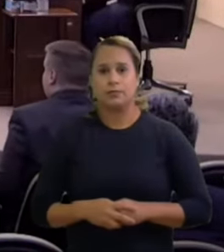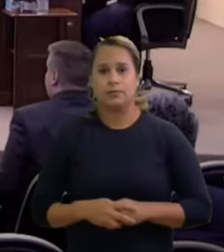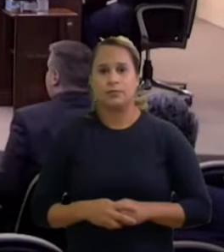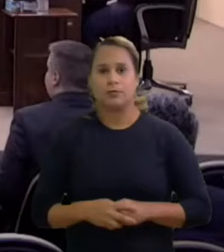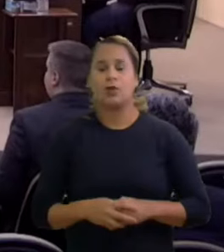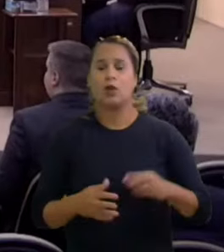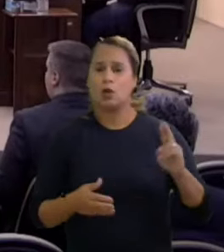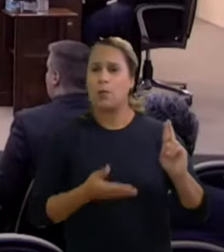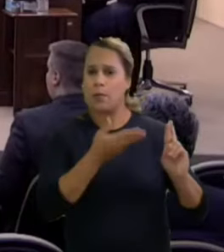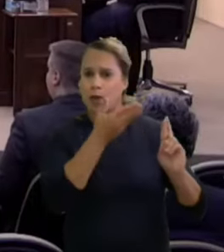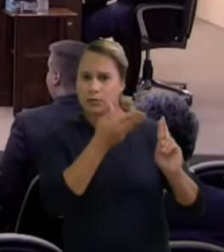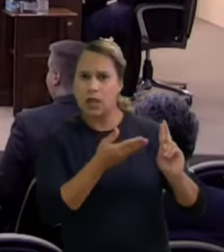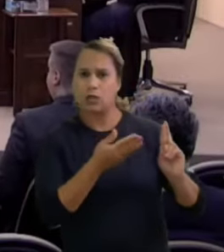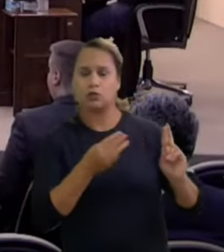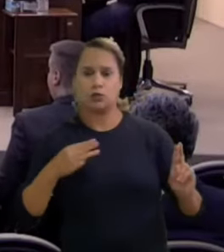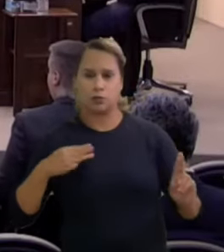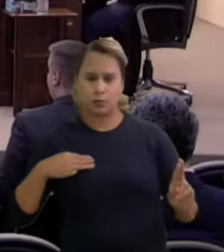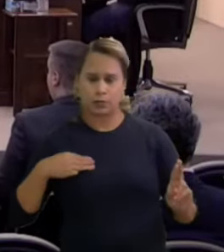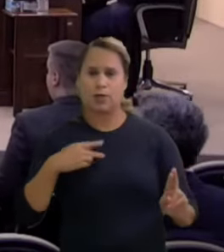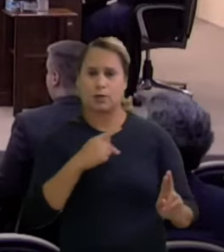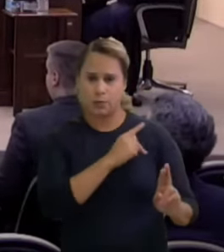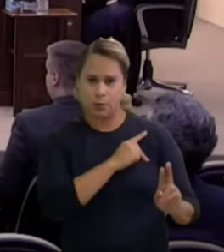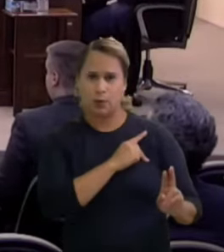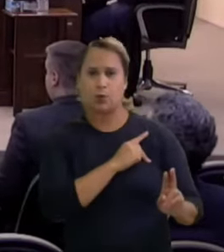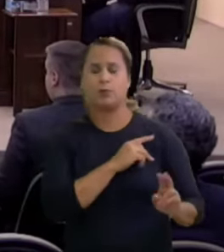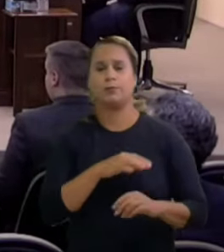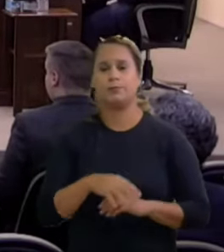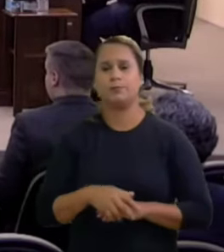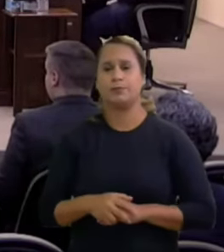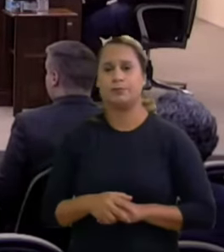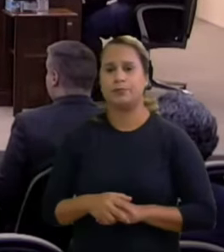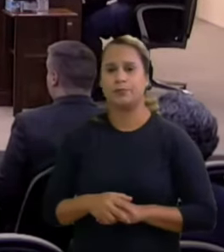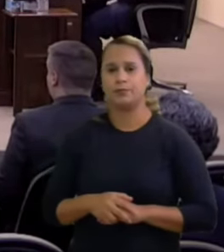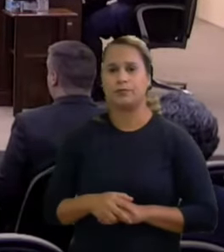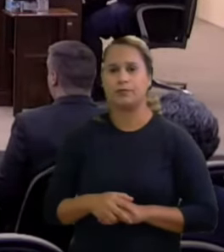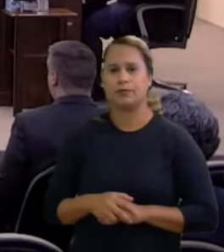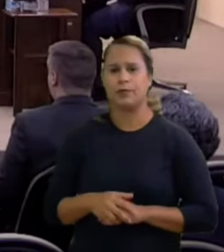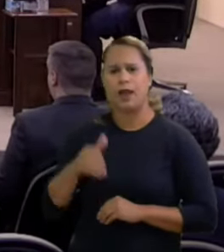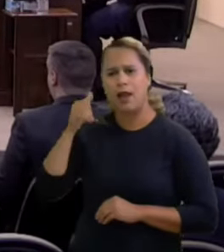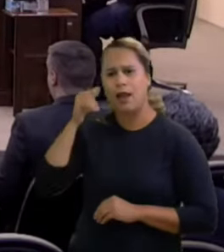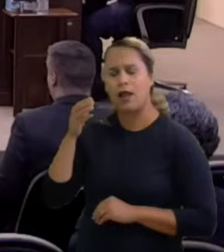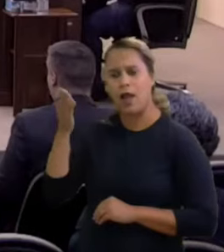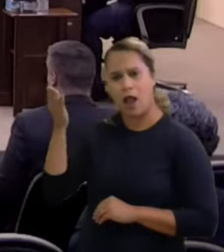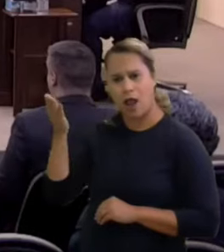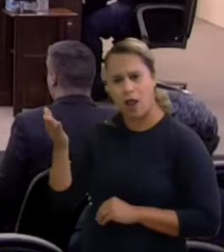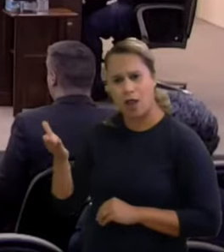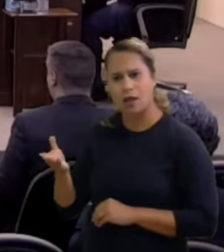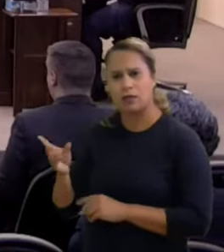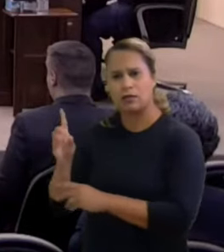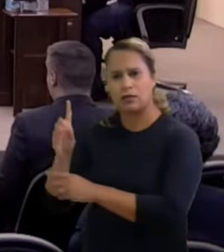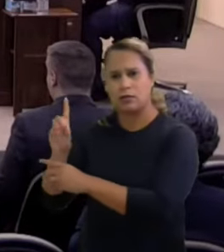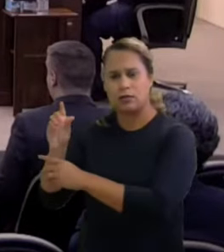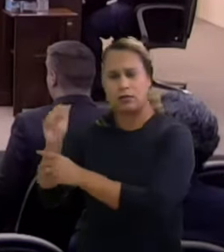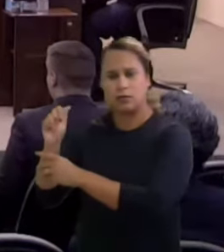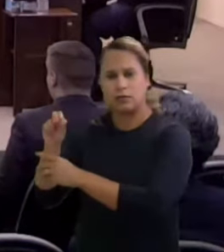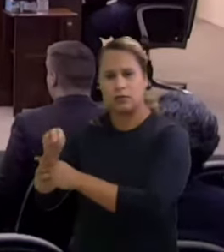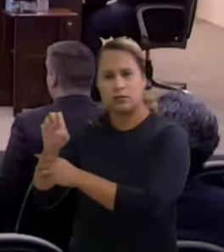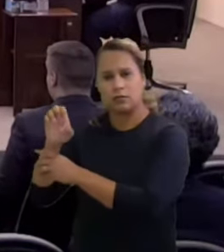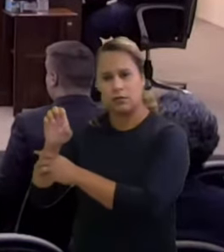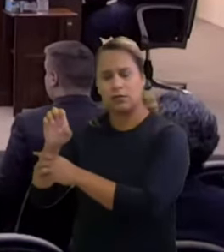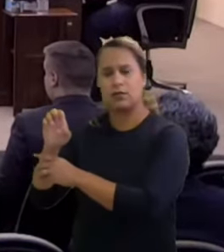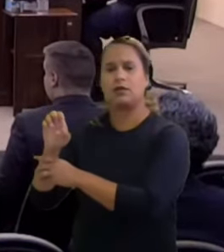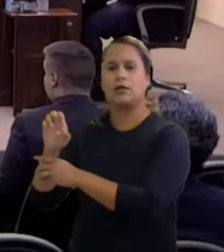ministério público doutor Marcelo Godói a senhora Daniele que secretaria esse julgamento os